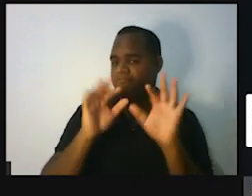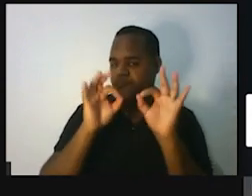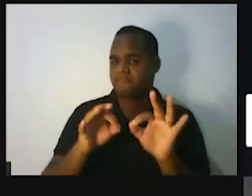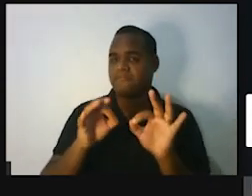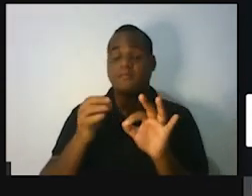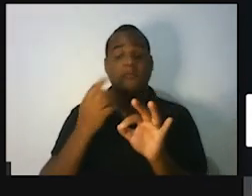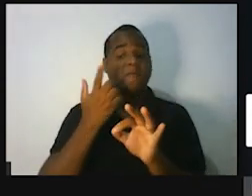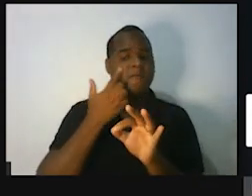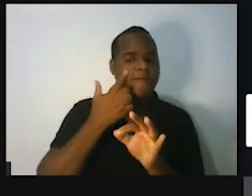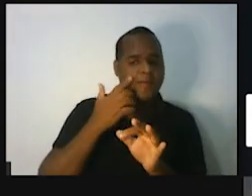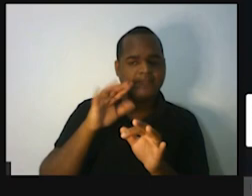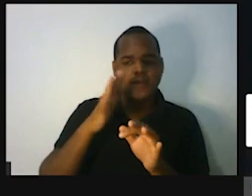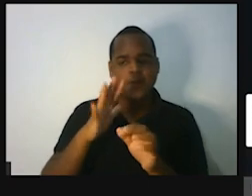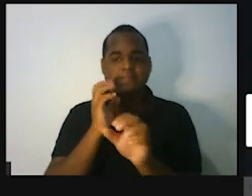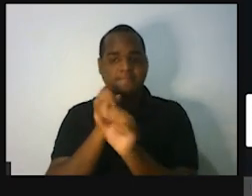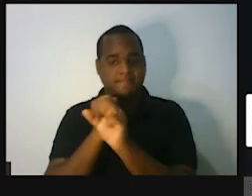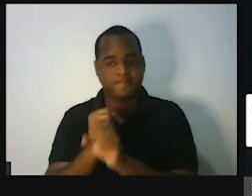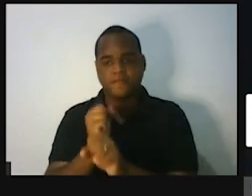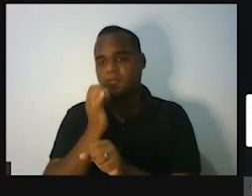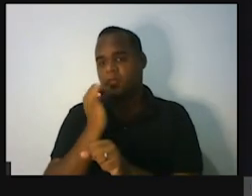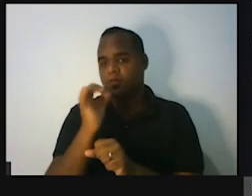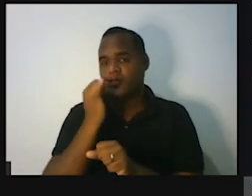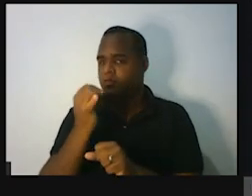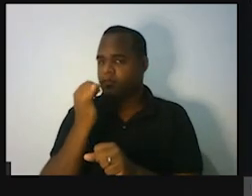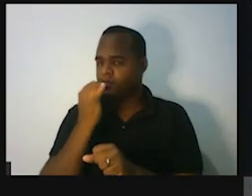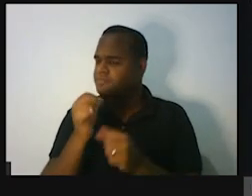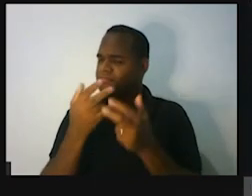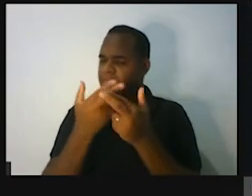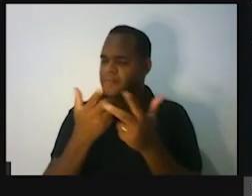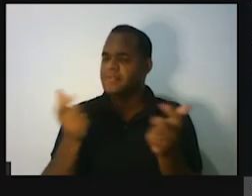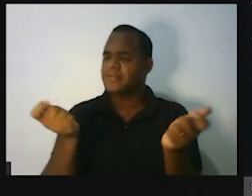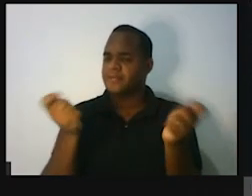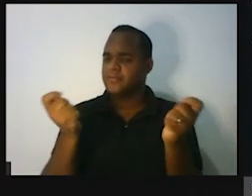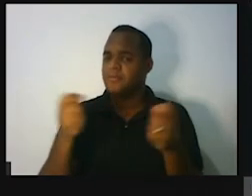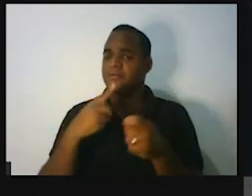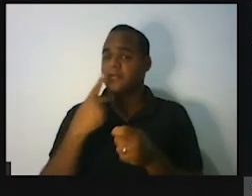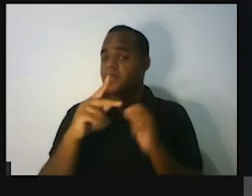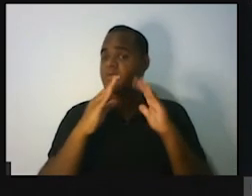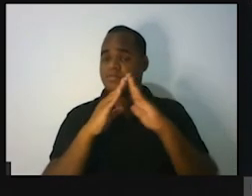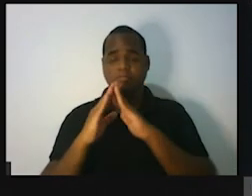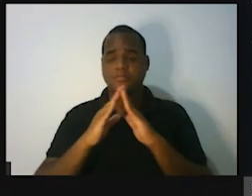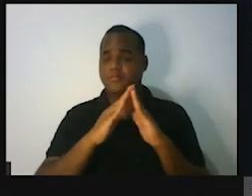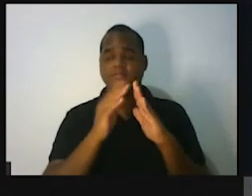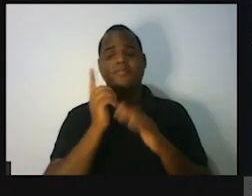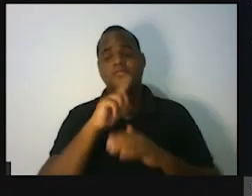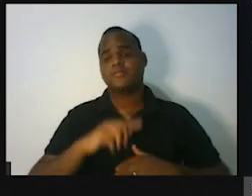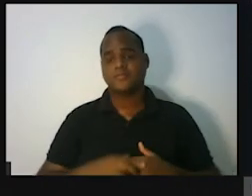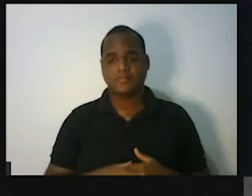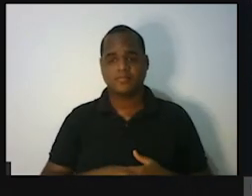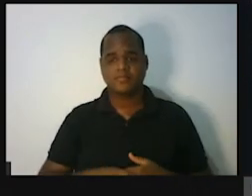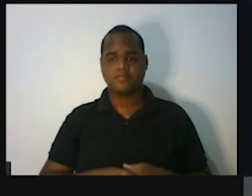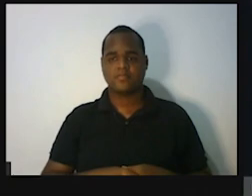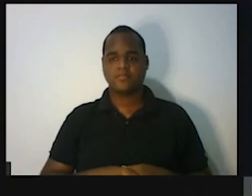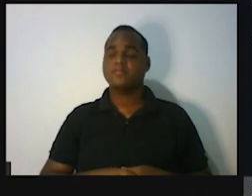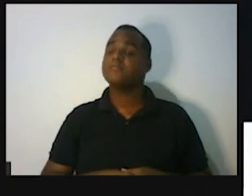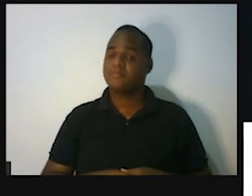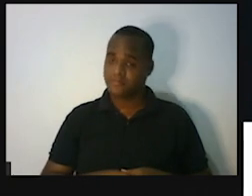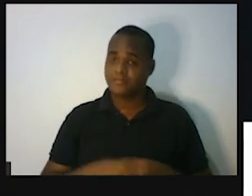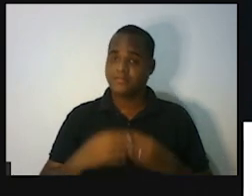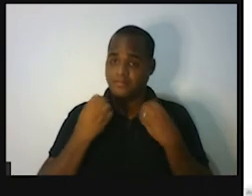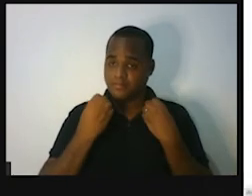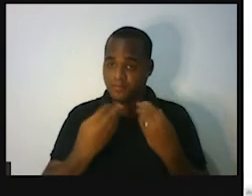médio de energia elétrica da sua casa. Certo? Bom,